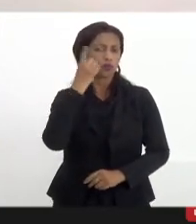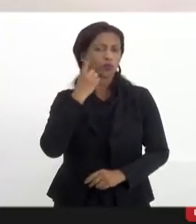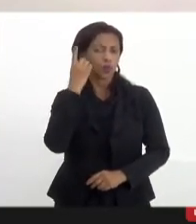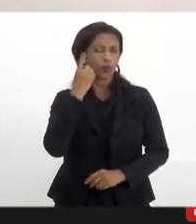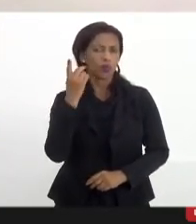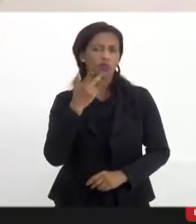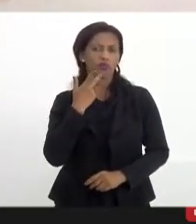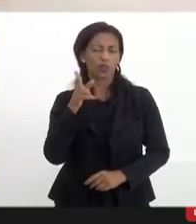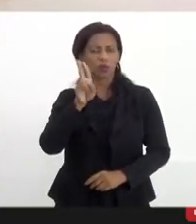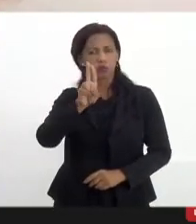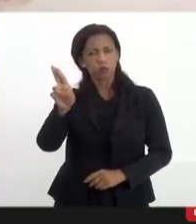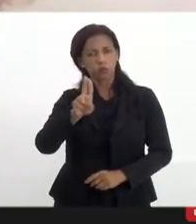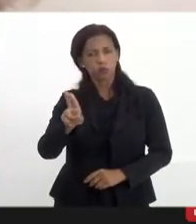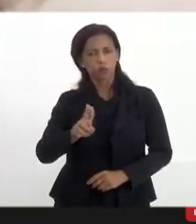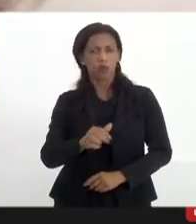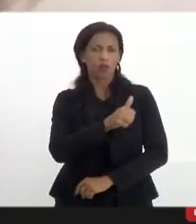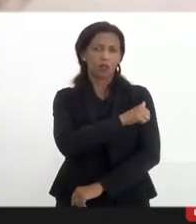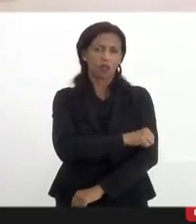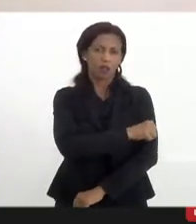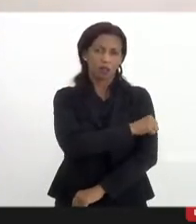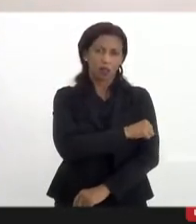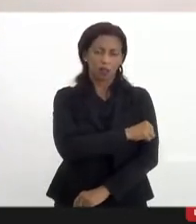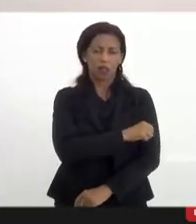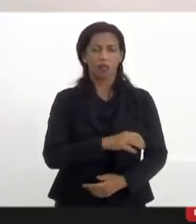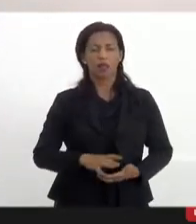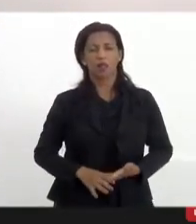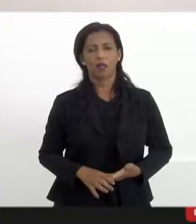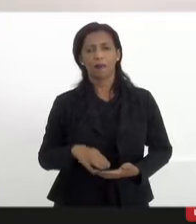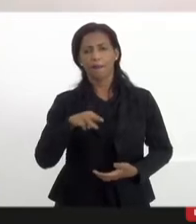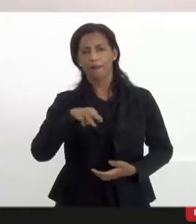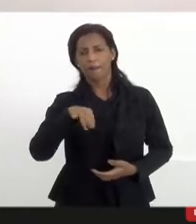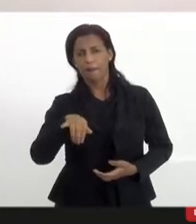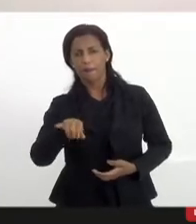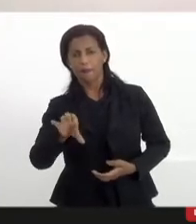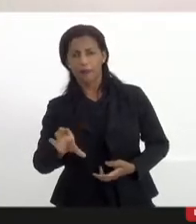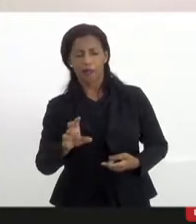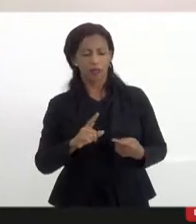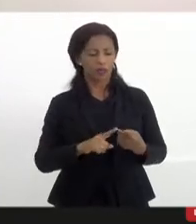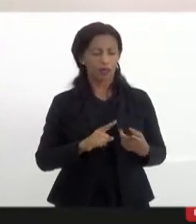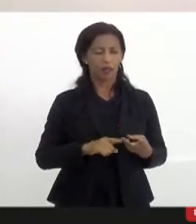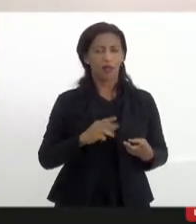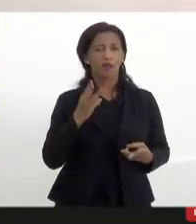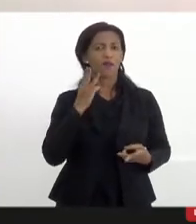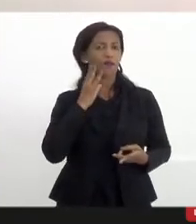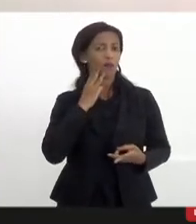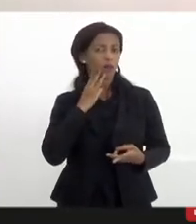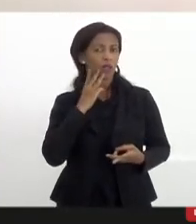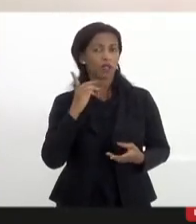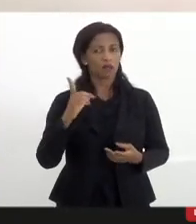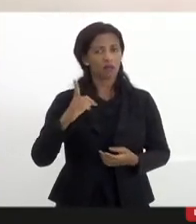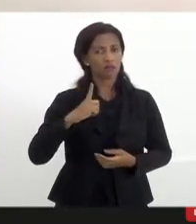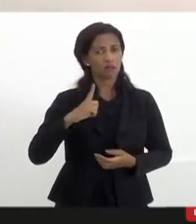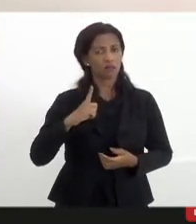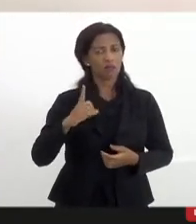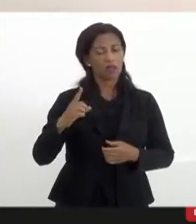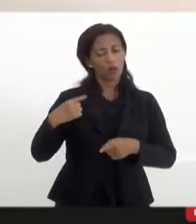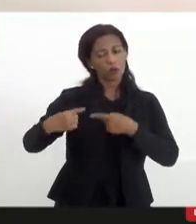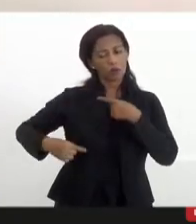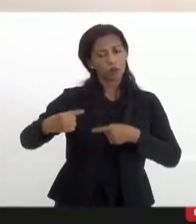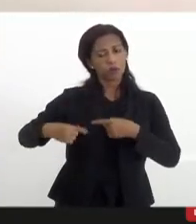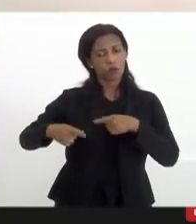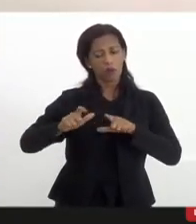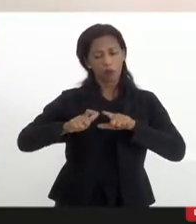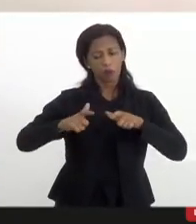citados, deputado Enfermeira Regiane, deputado Carlos Mink, deputado Valdeque, que também tentam debater esse tema,